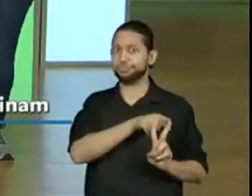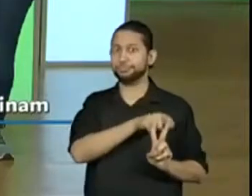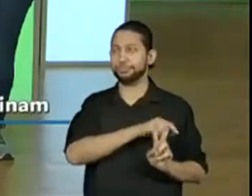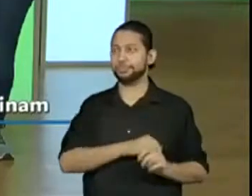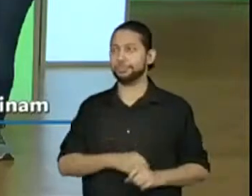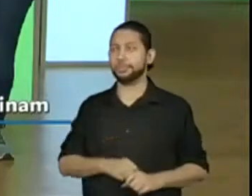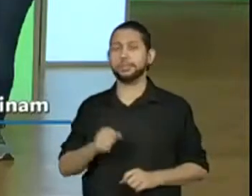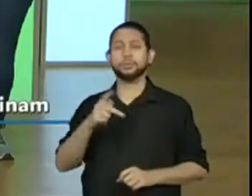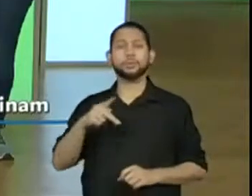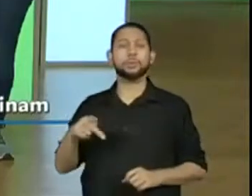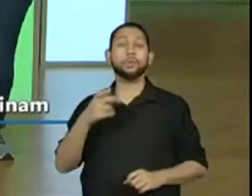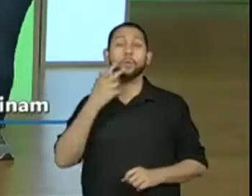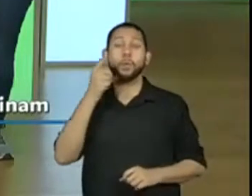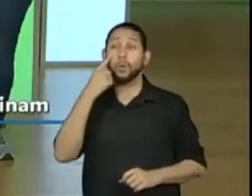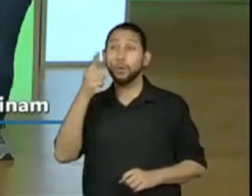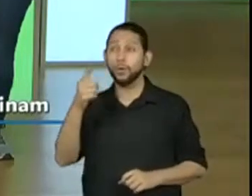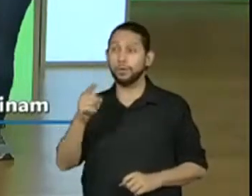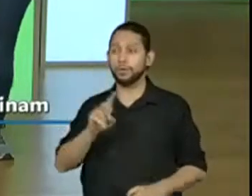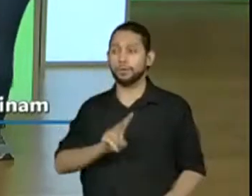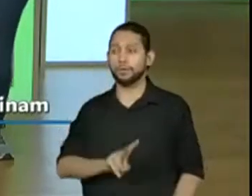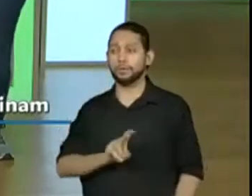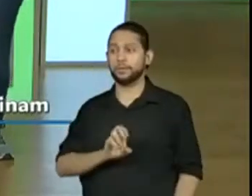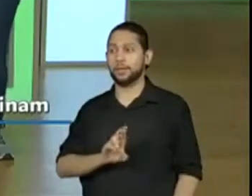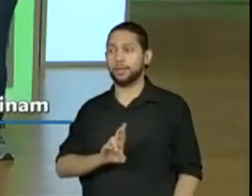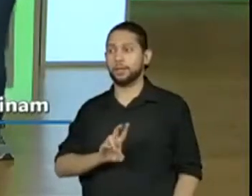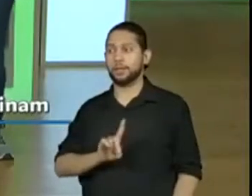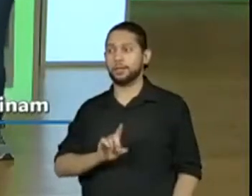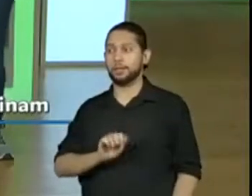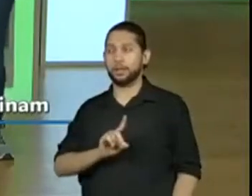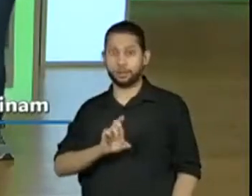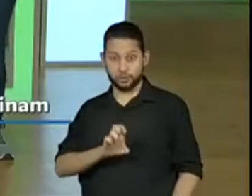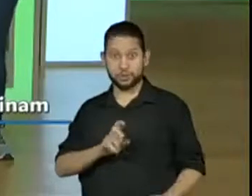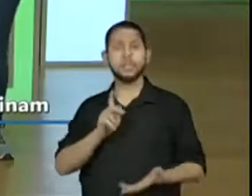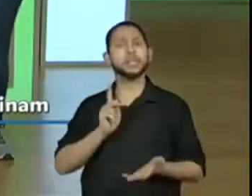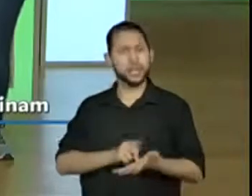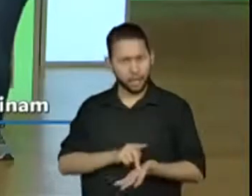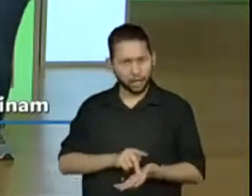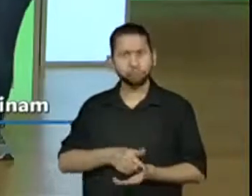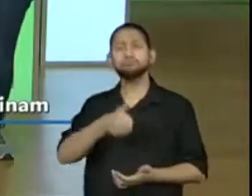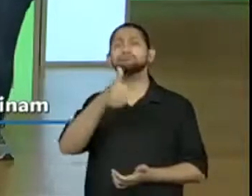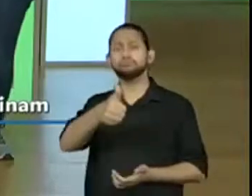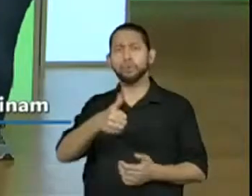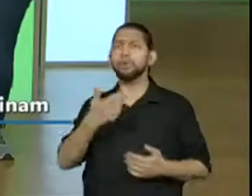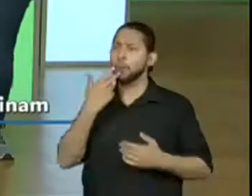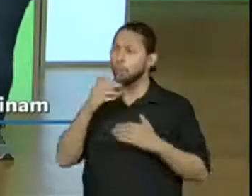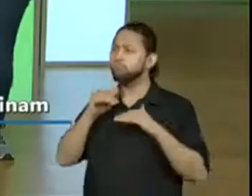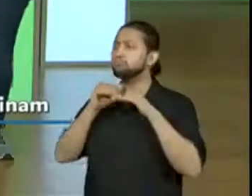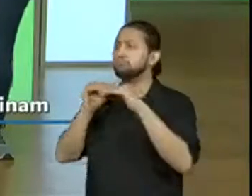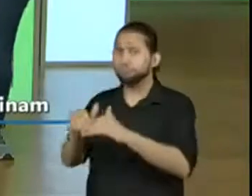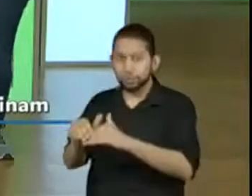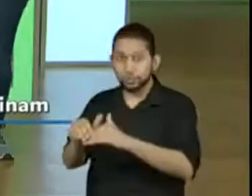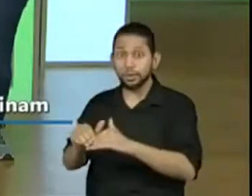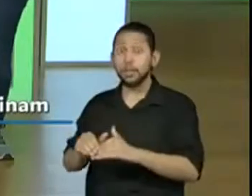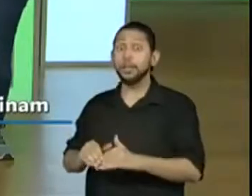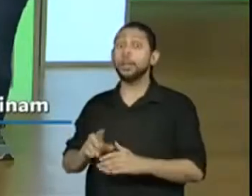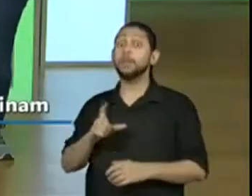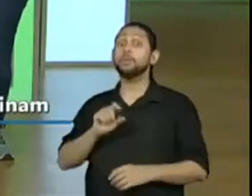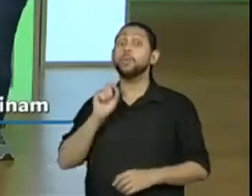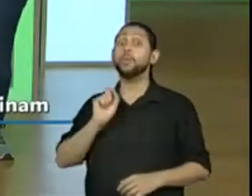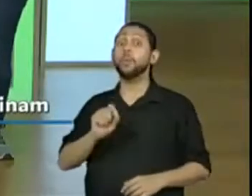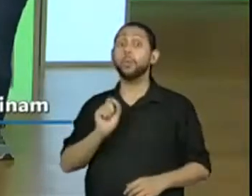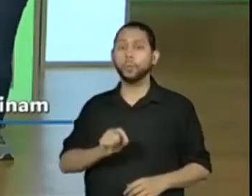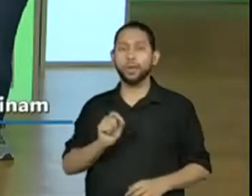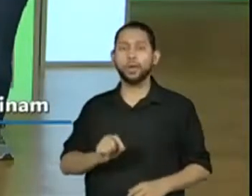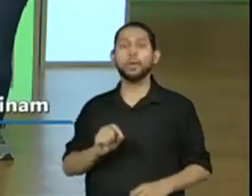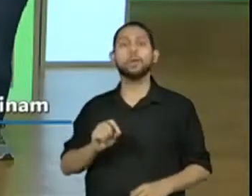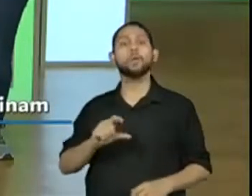a professora colocou, mas passou muito rápido, não deu para ler isso mesmo. Ele foi verdadeiro, ele foi autêntico, foi muito honesto, até demais, né,